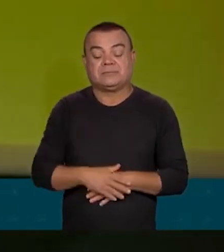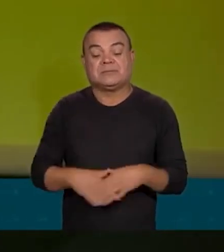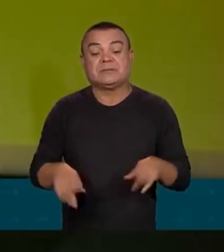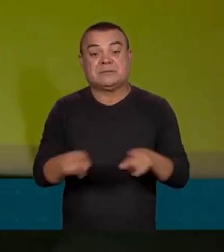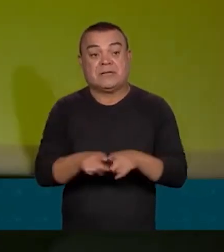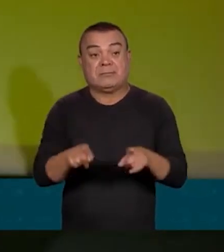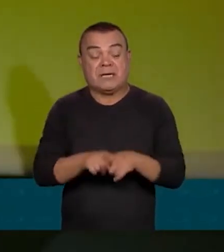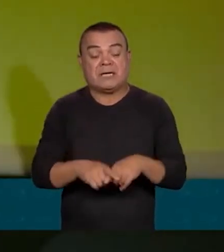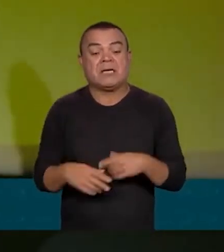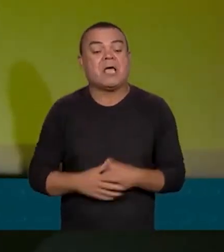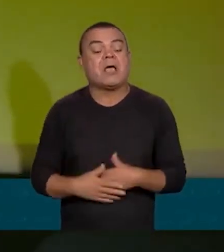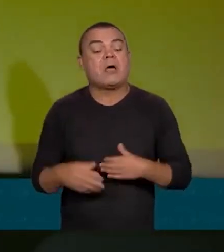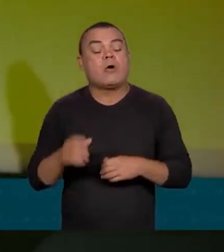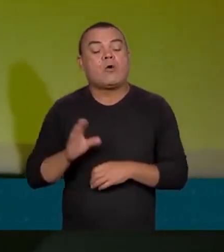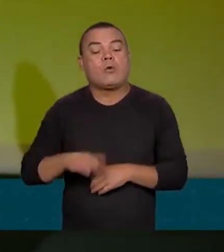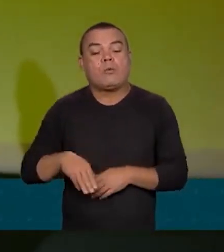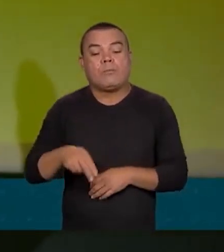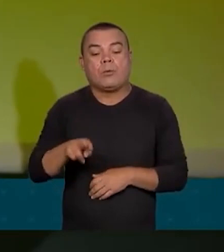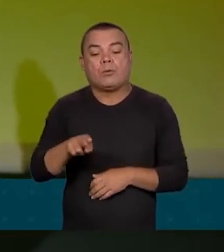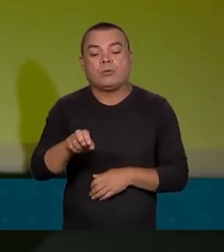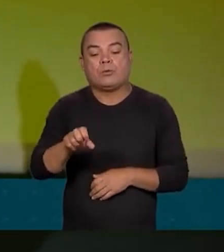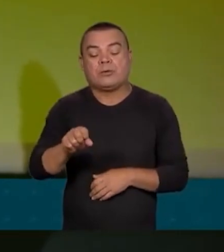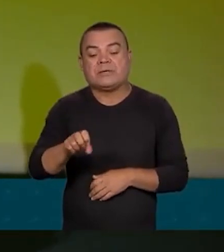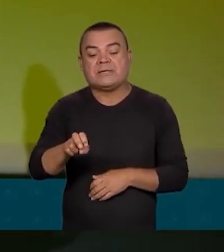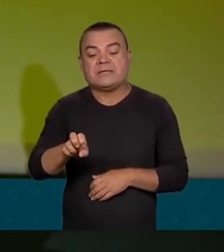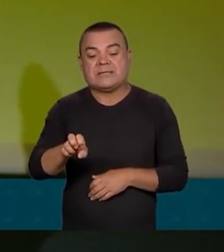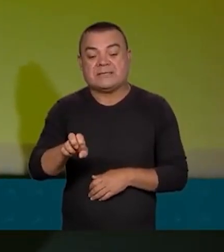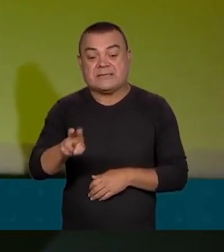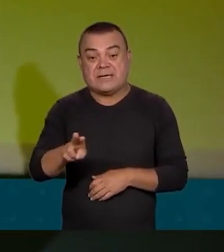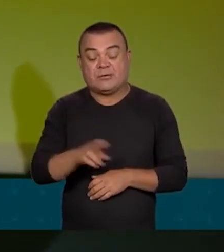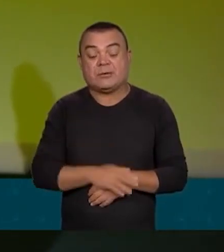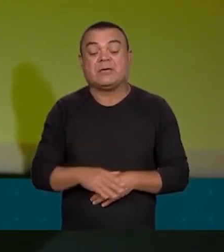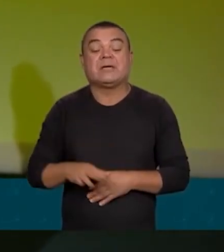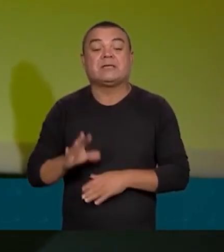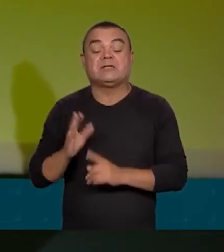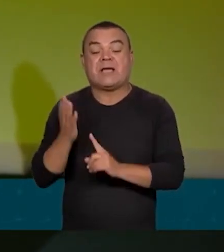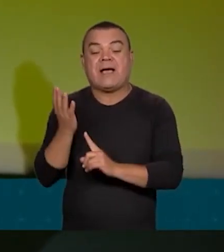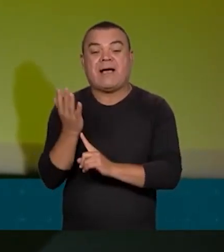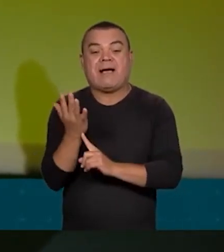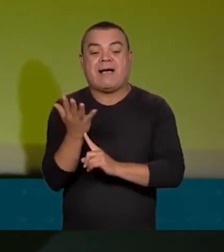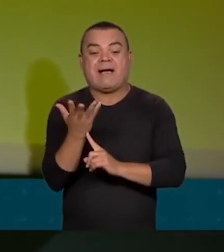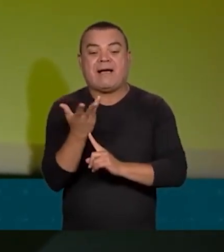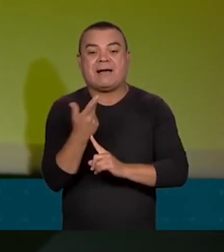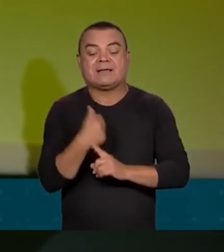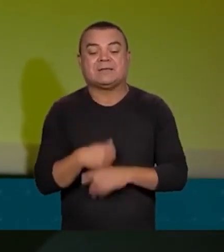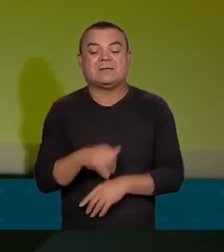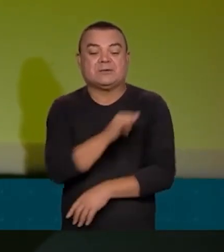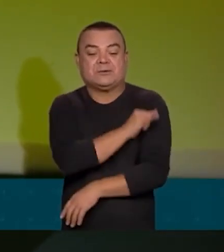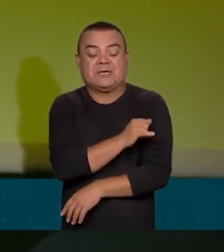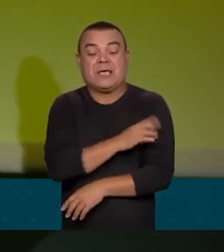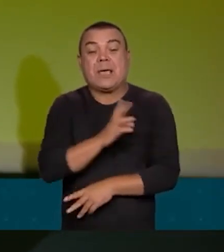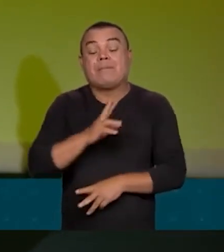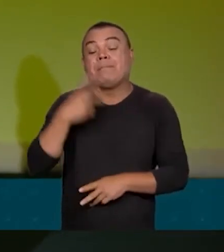Arte do Rio, Rafael Calou, que vai falar sobre apoio à cultura no país.